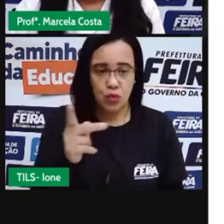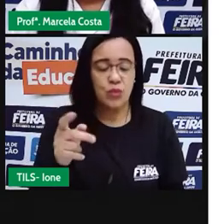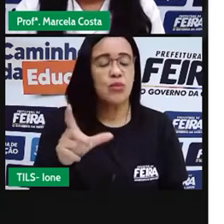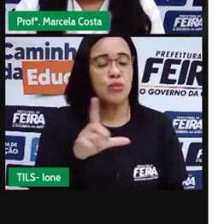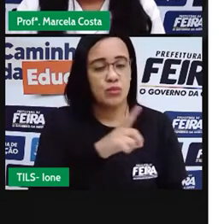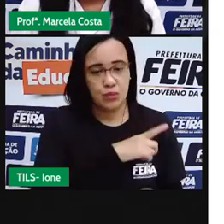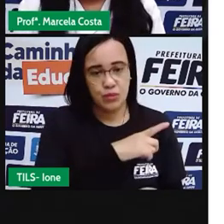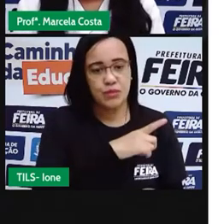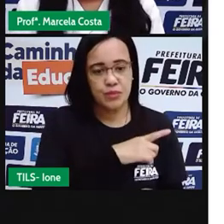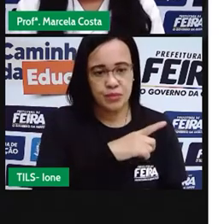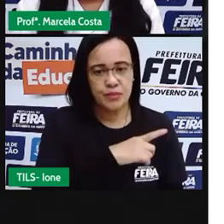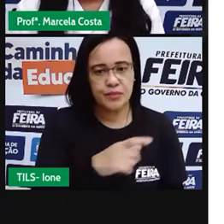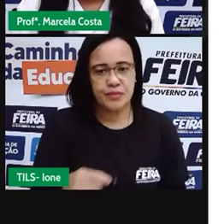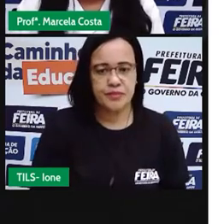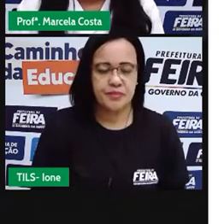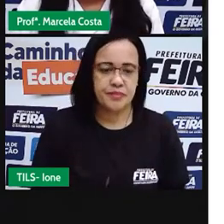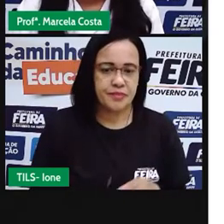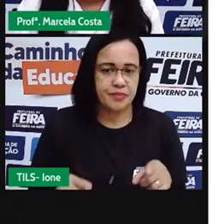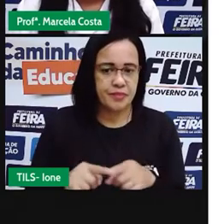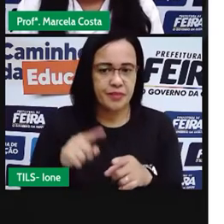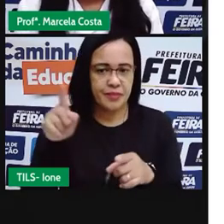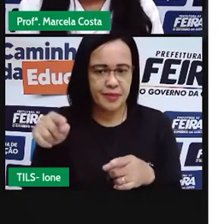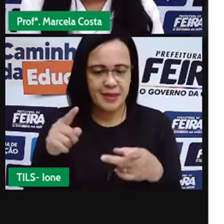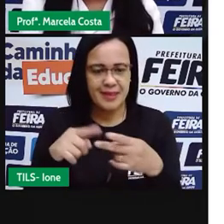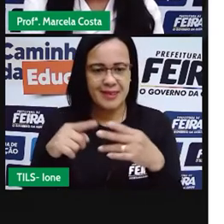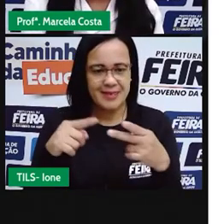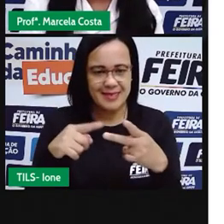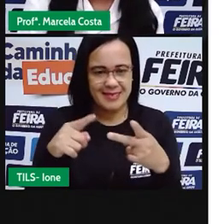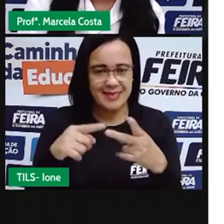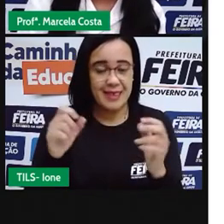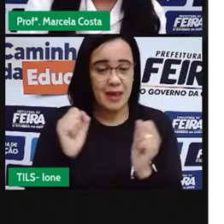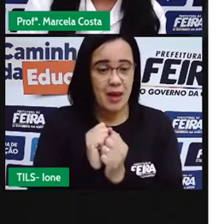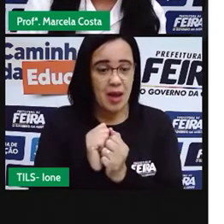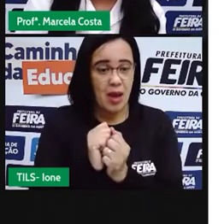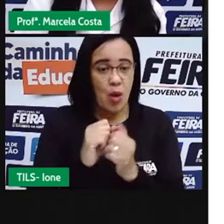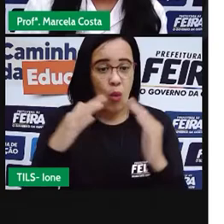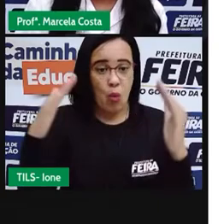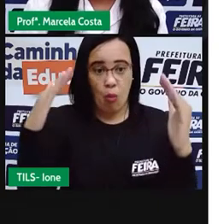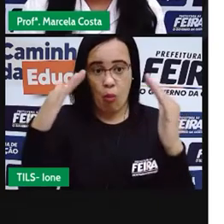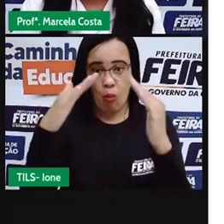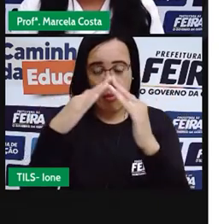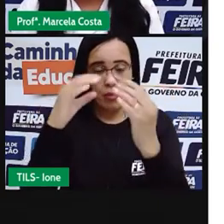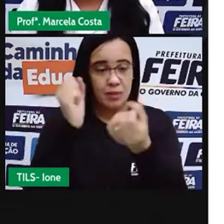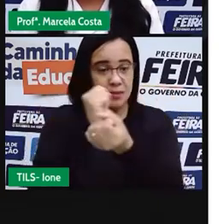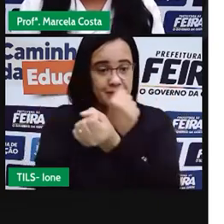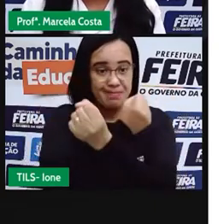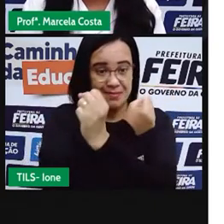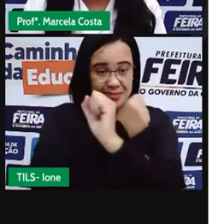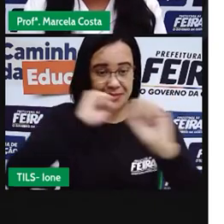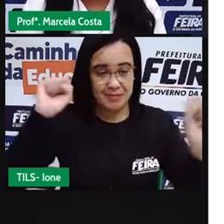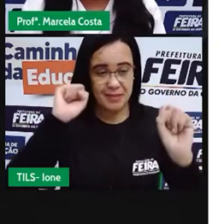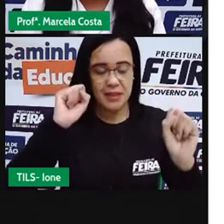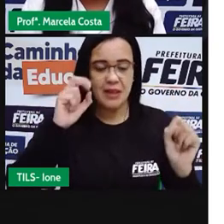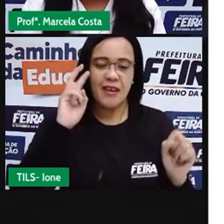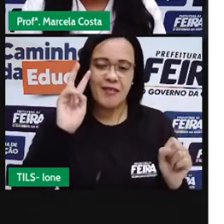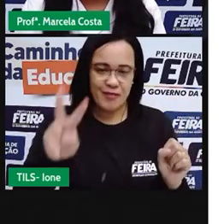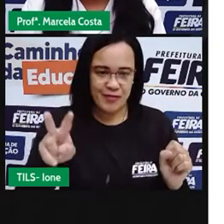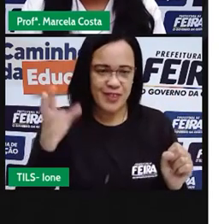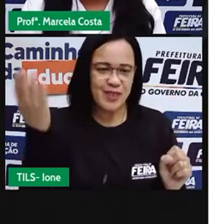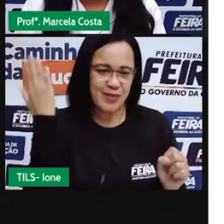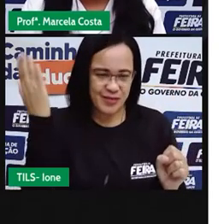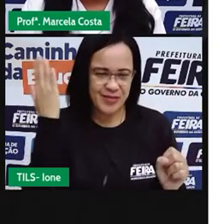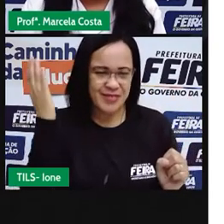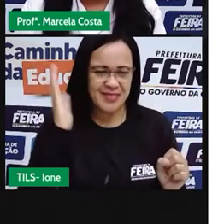Agora olha o casarão Frói da Mota que a gente já viu em uma das nossas aulas de ciências humanas.